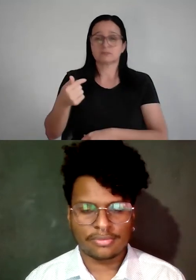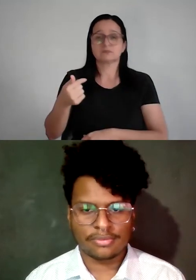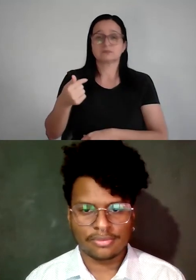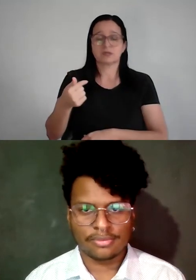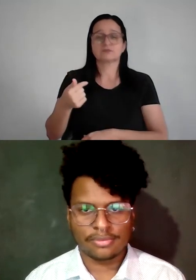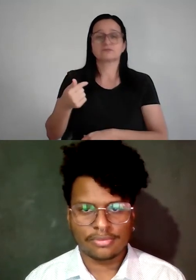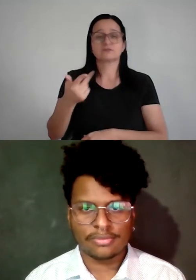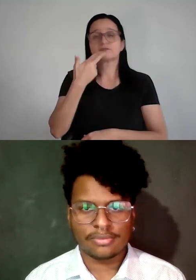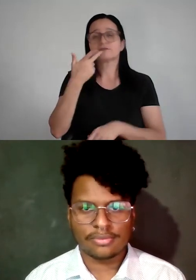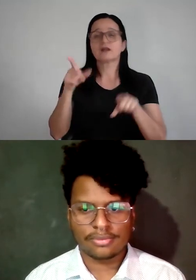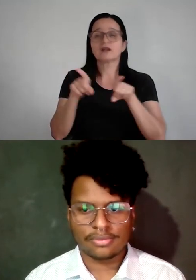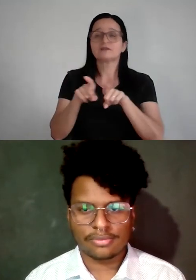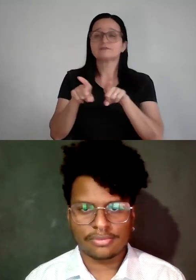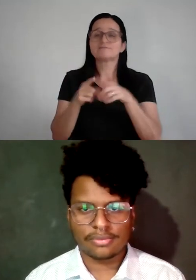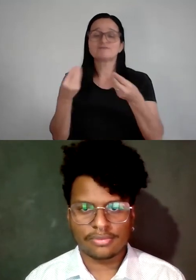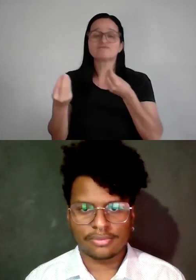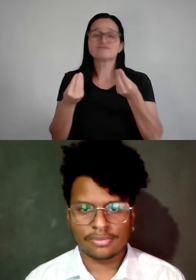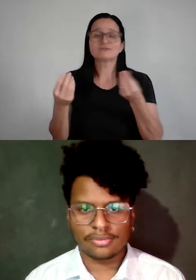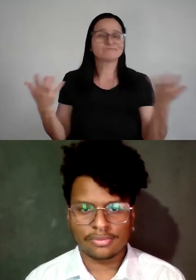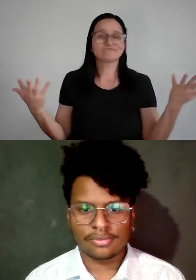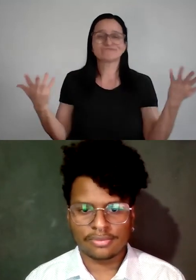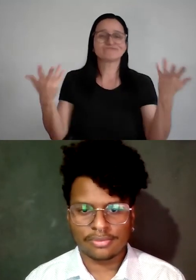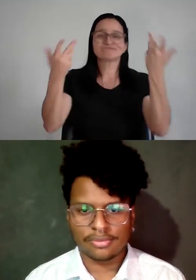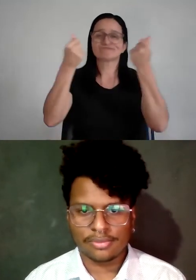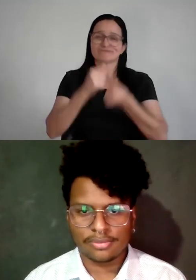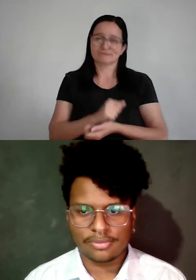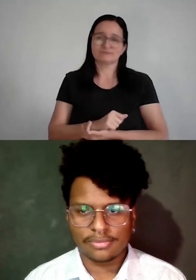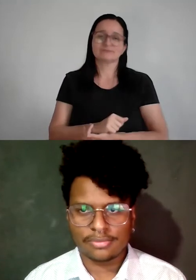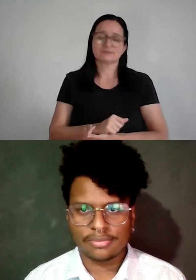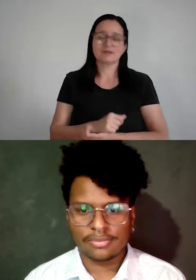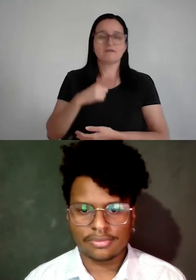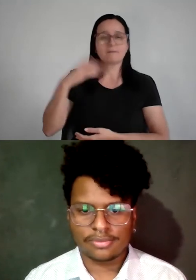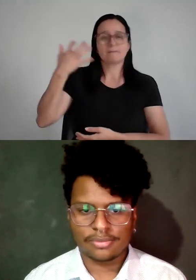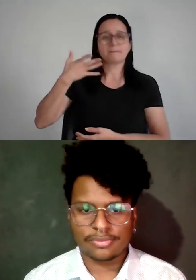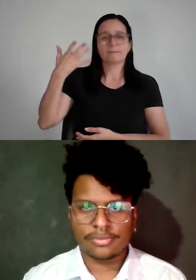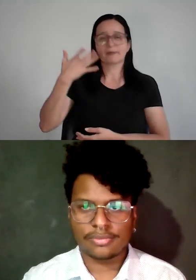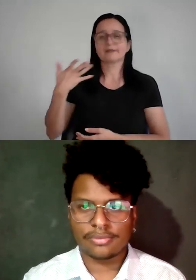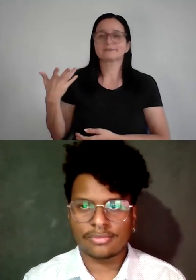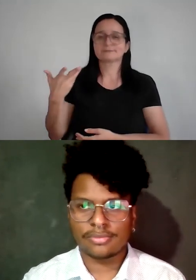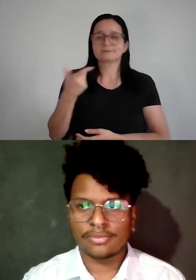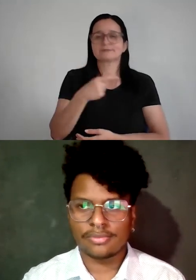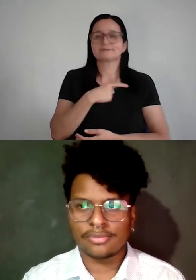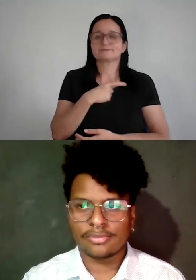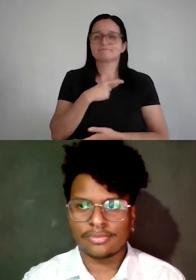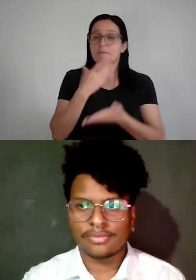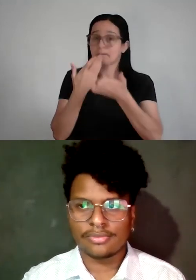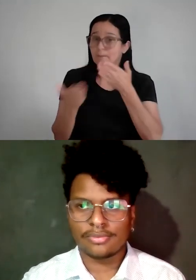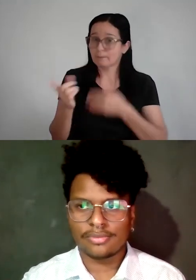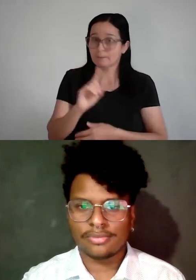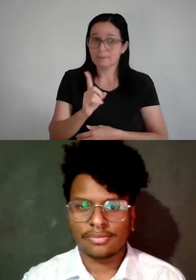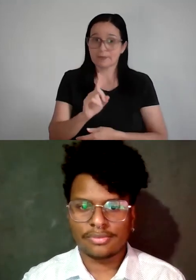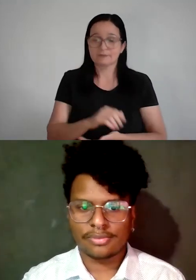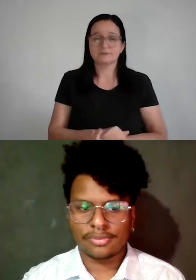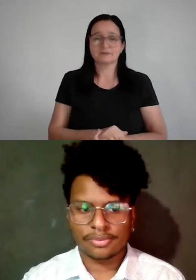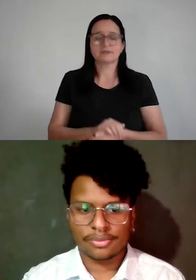Paula Lobrota, e vai ser incrível também, uma outra palestra maravilhosa, então assim, não perde, dá um